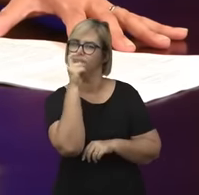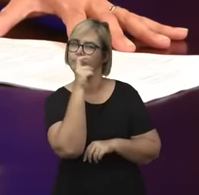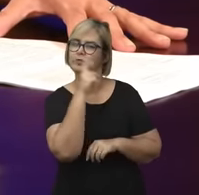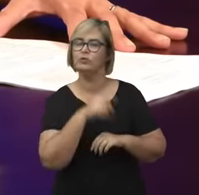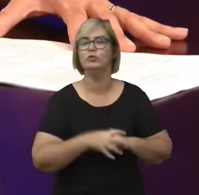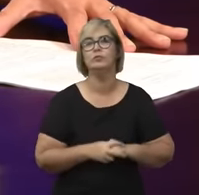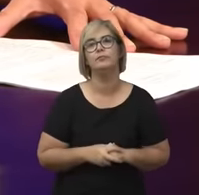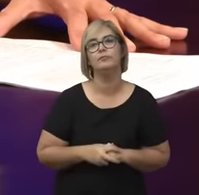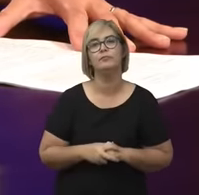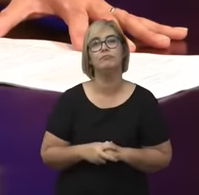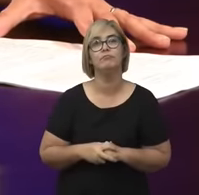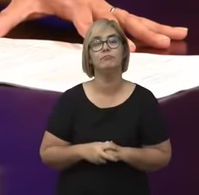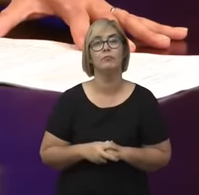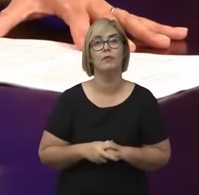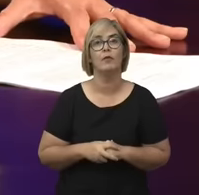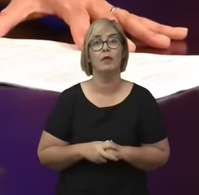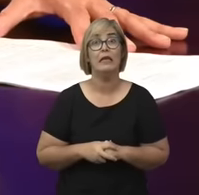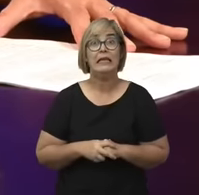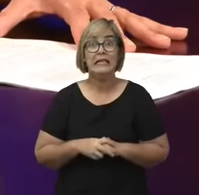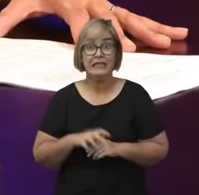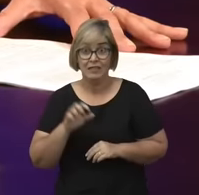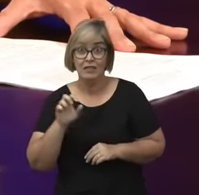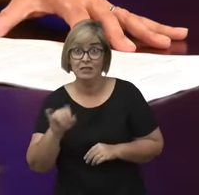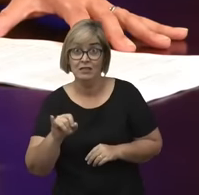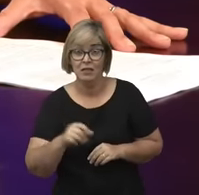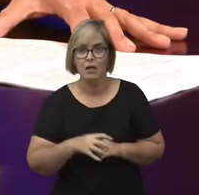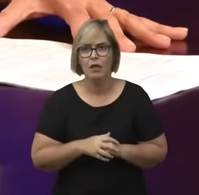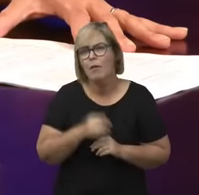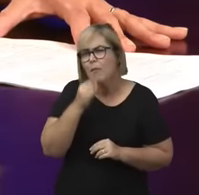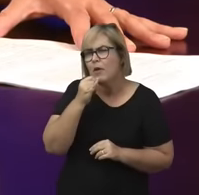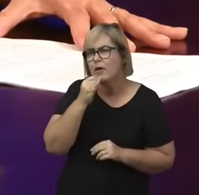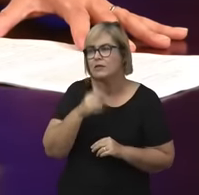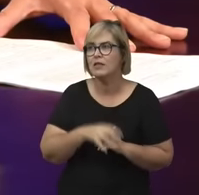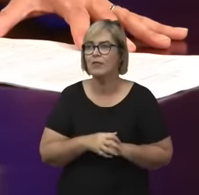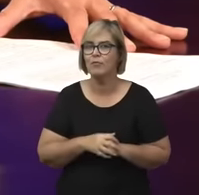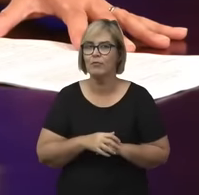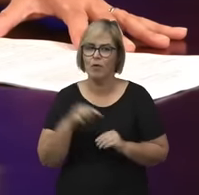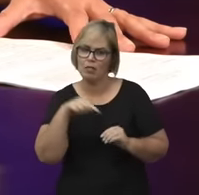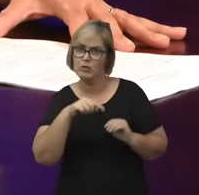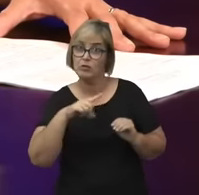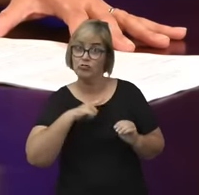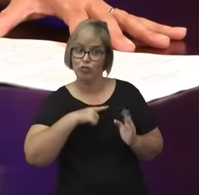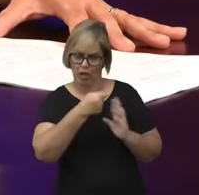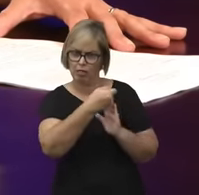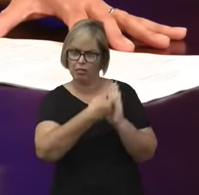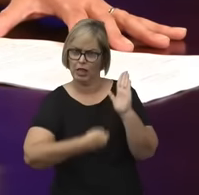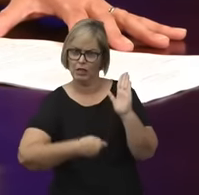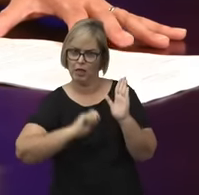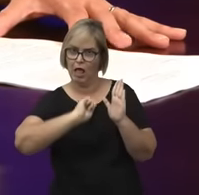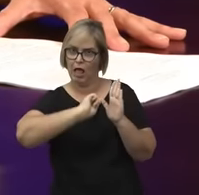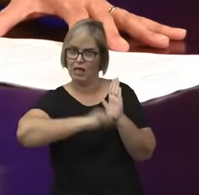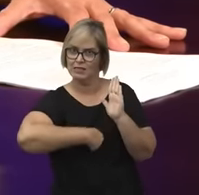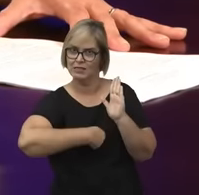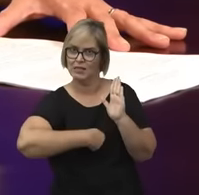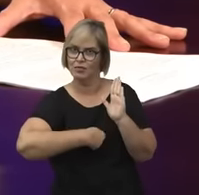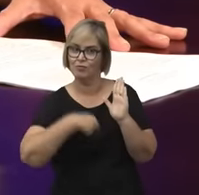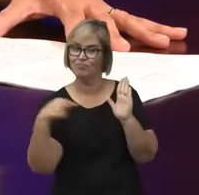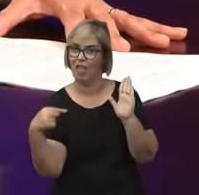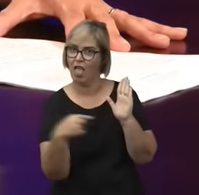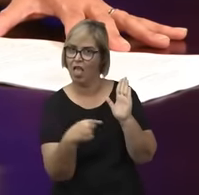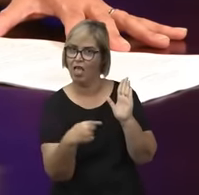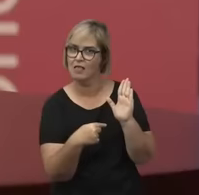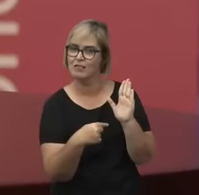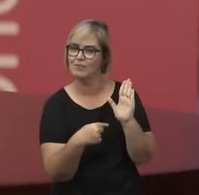textos. E, quando colocavam a sua assinatura nesses textos, muitas vezes, essa assinatura